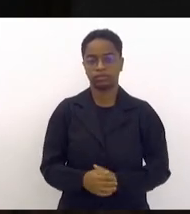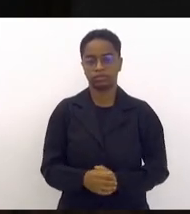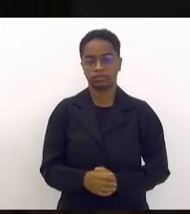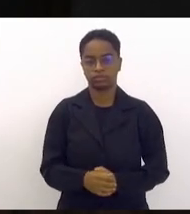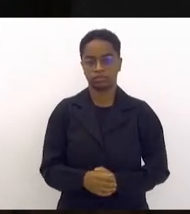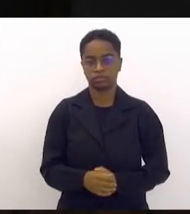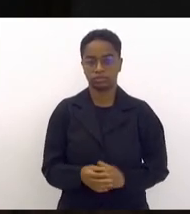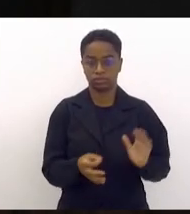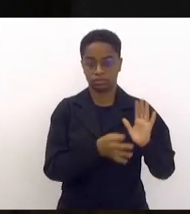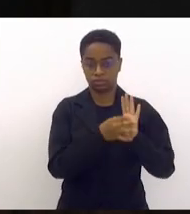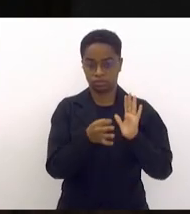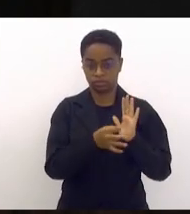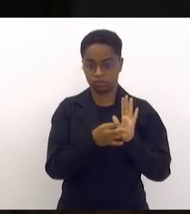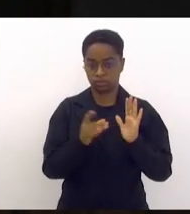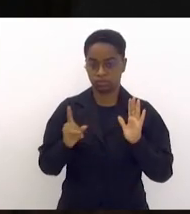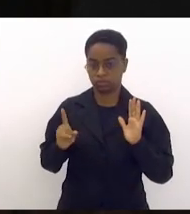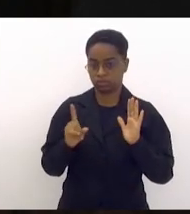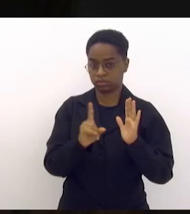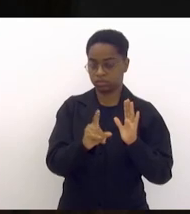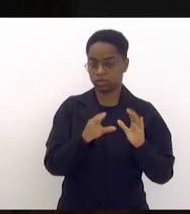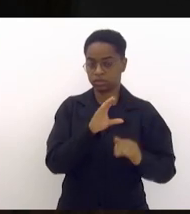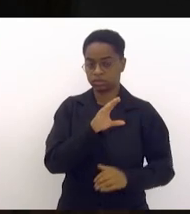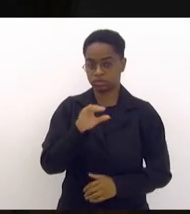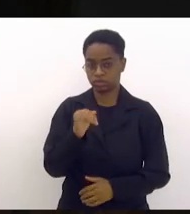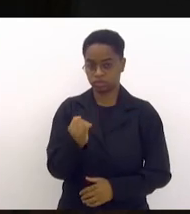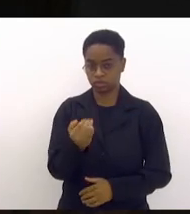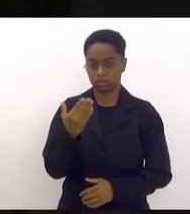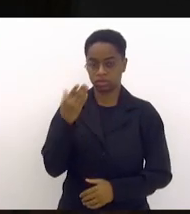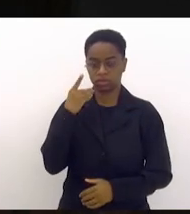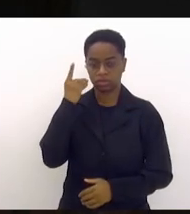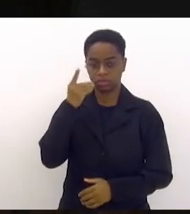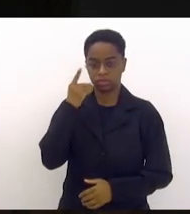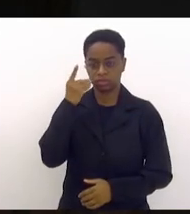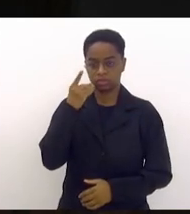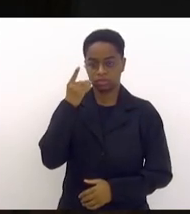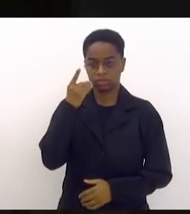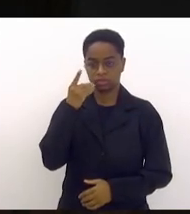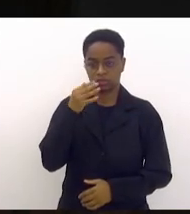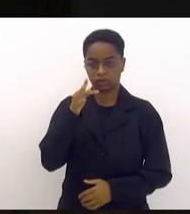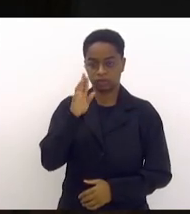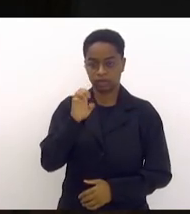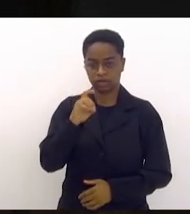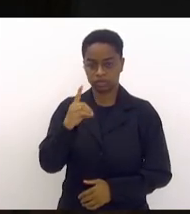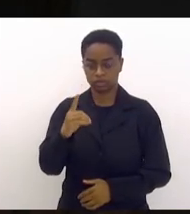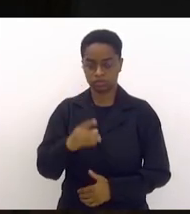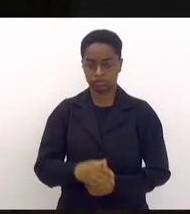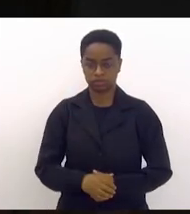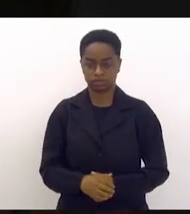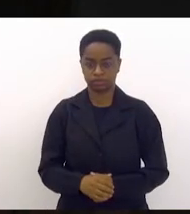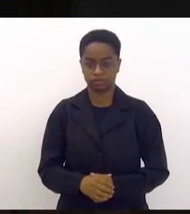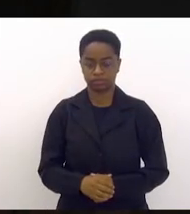Para emitir parecer pela comissão de Constituição e Justiça, deputado Fred Pacheco.